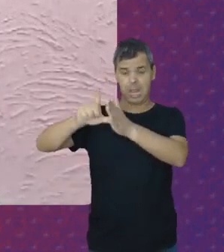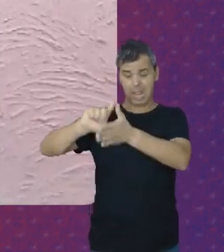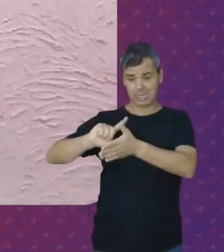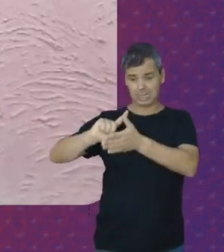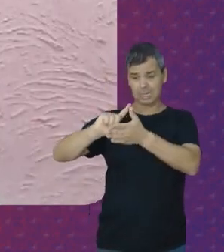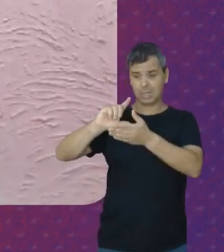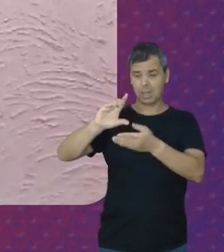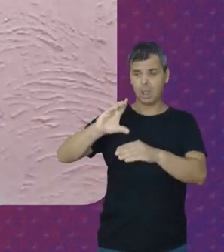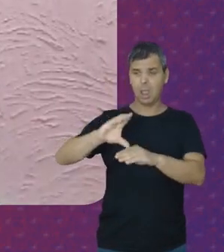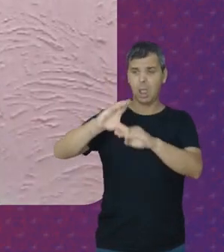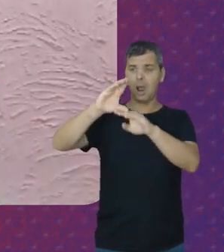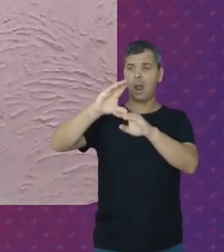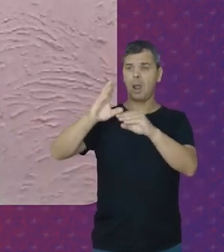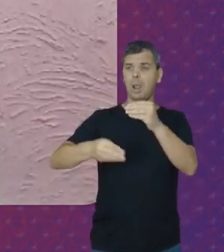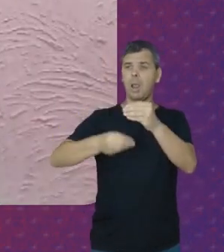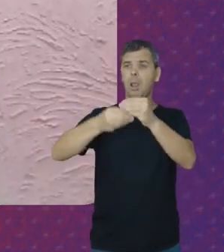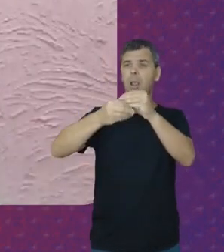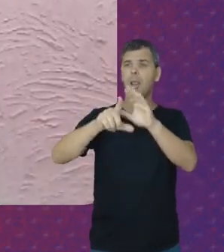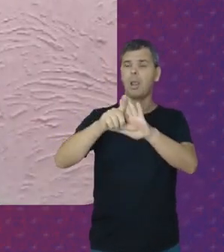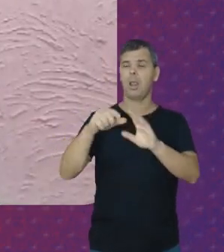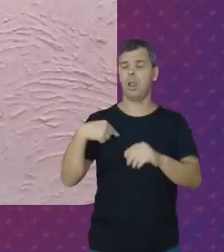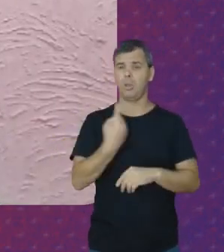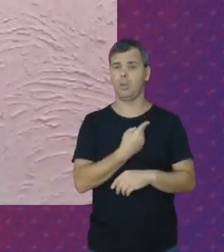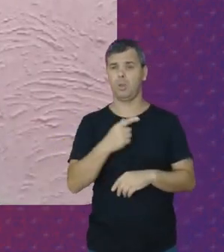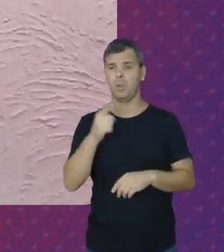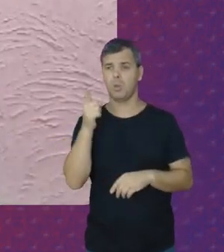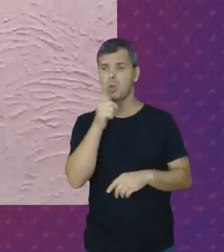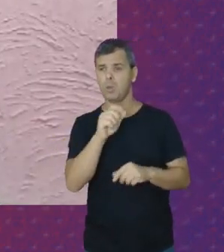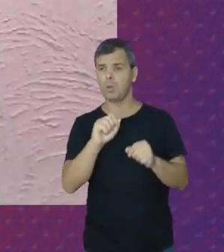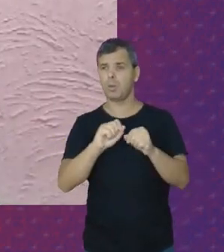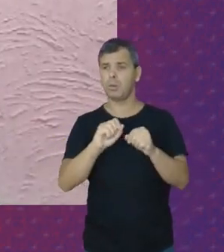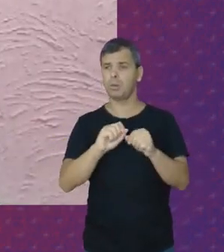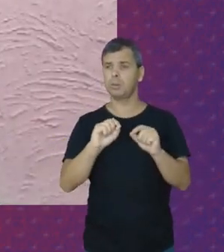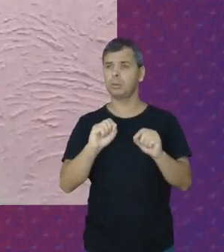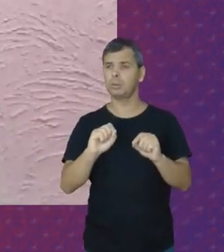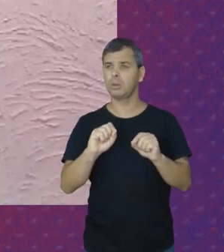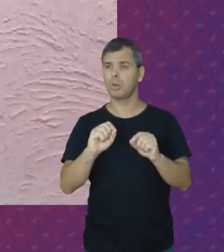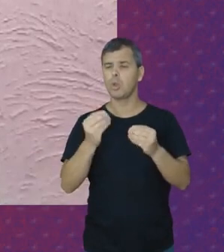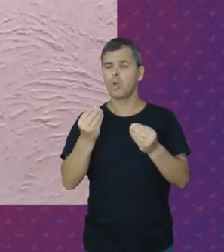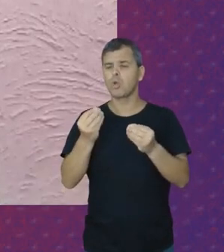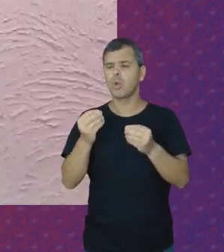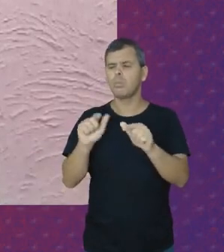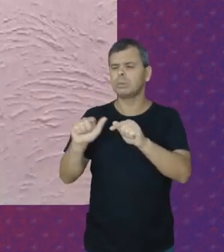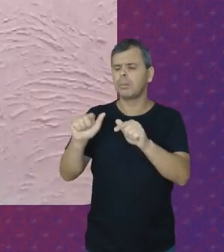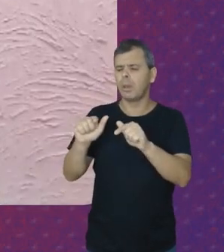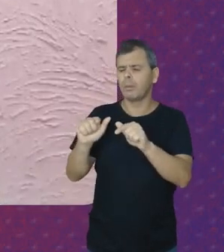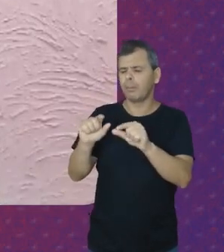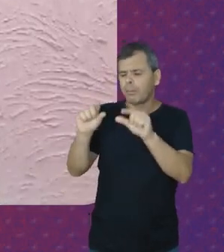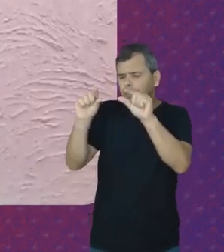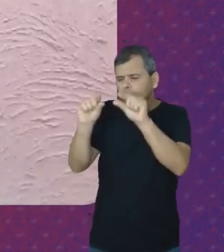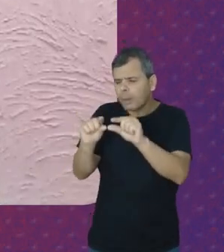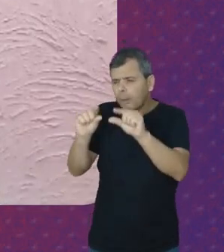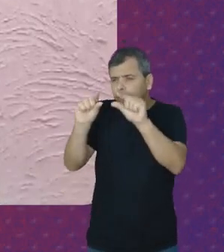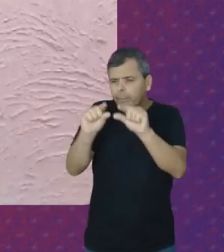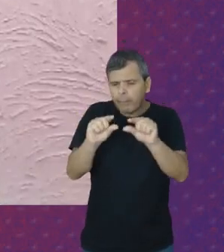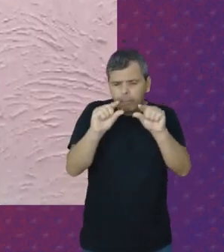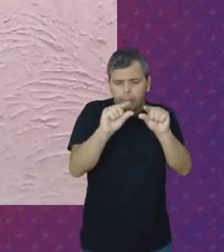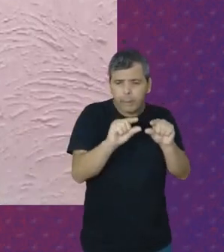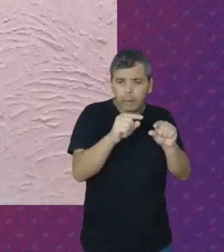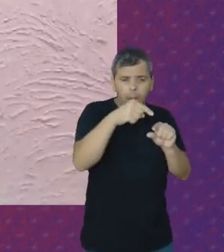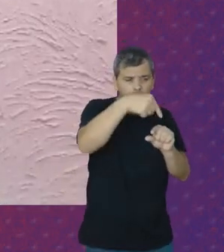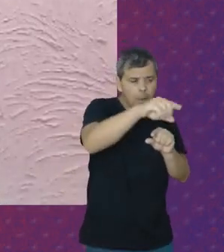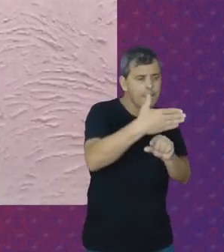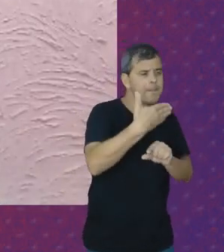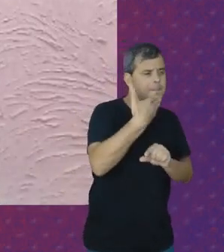As nossas conquistas Vinha sempre como trabalho de formiguinha A gente ia lá